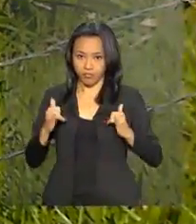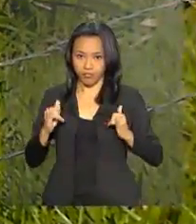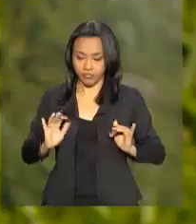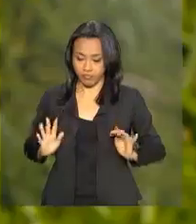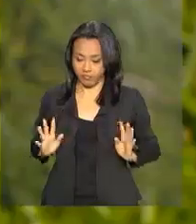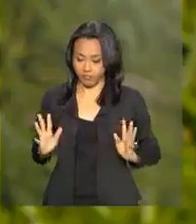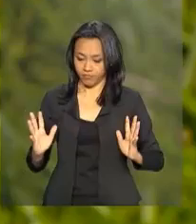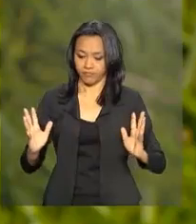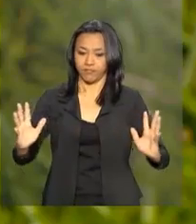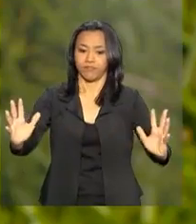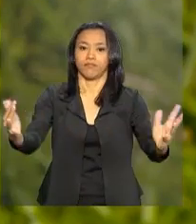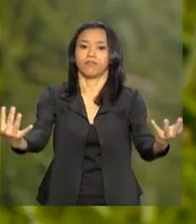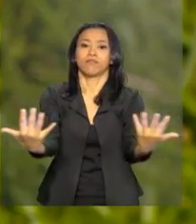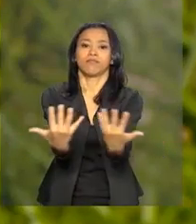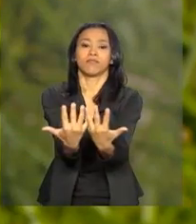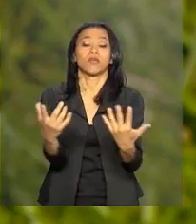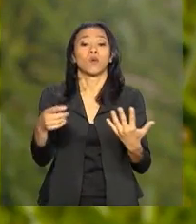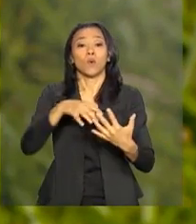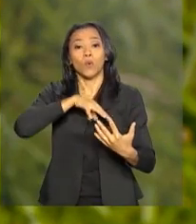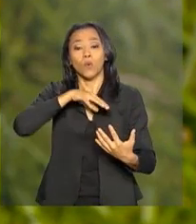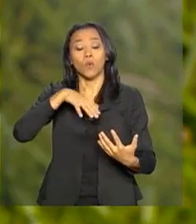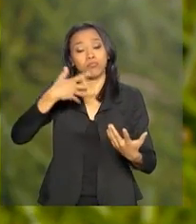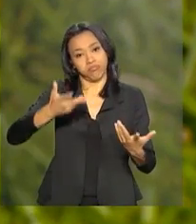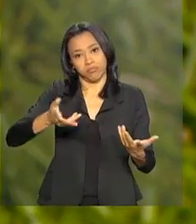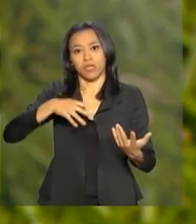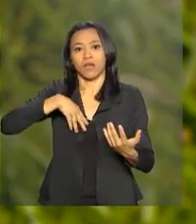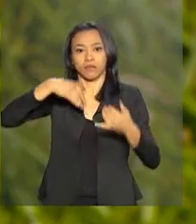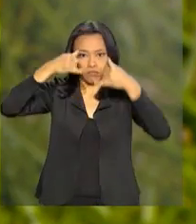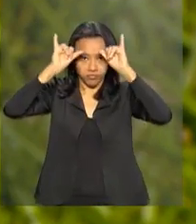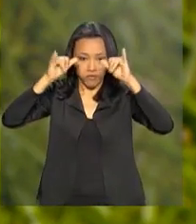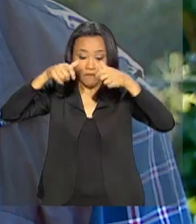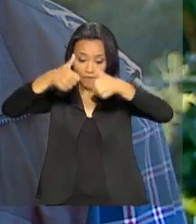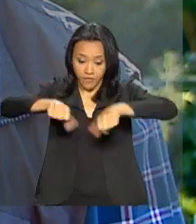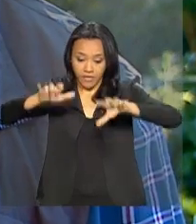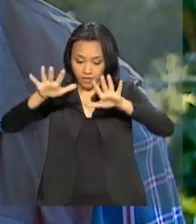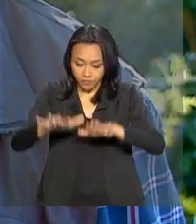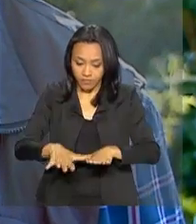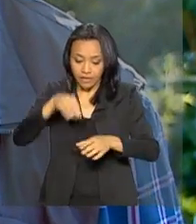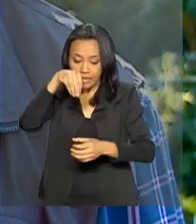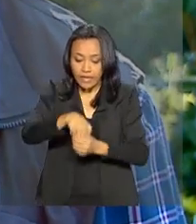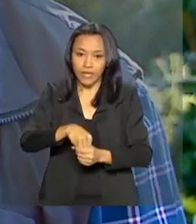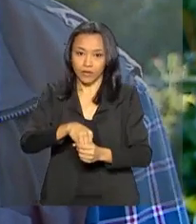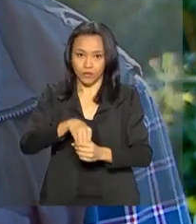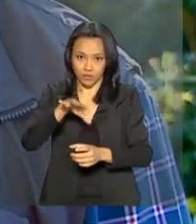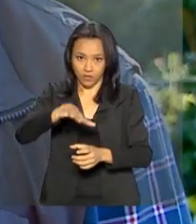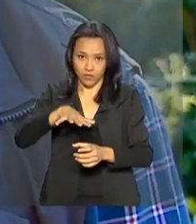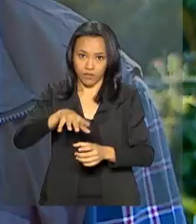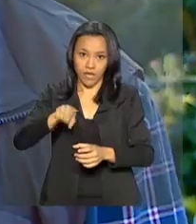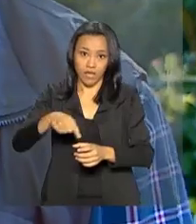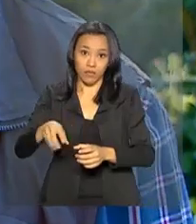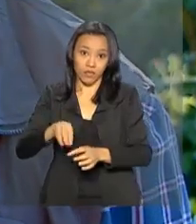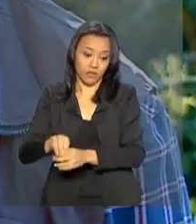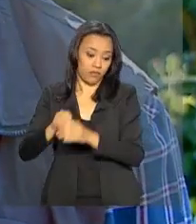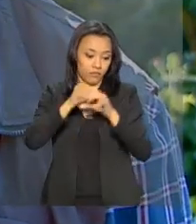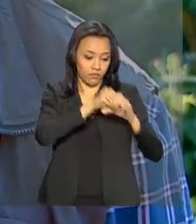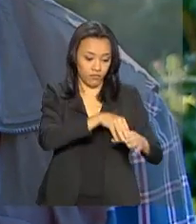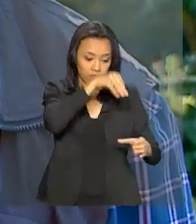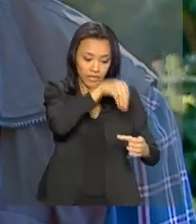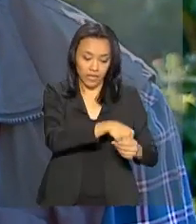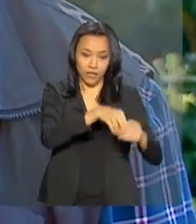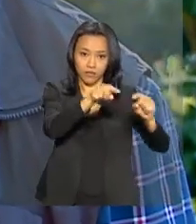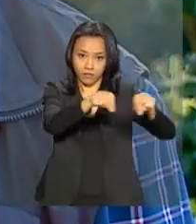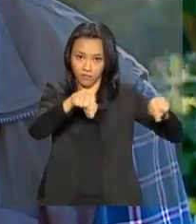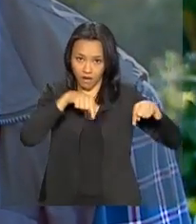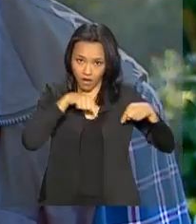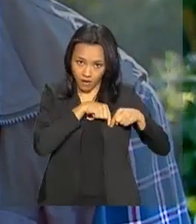o gado fica confinado por um tempo nesse quadrado. Ele sai desse piquete e vai para outro piquete. Com isso, você